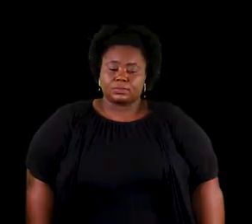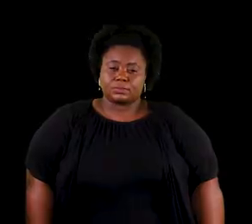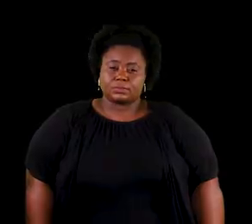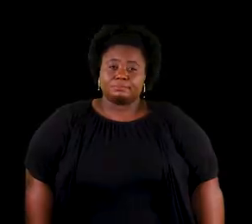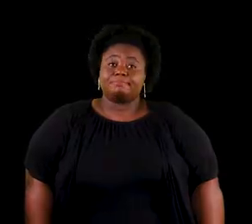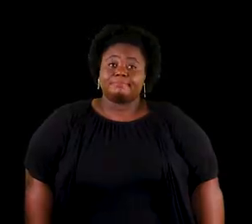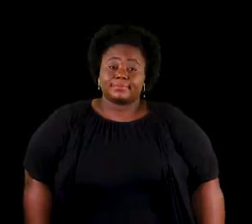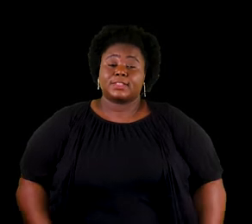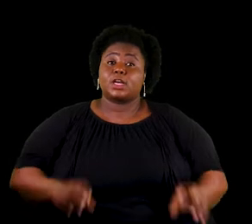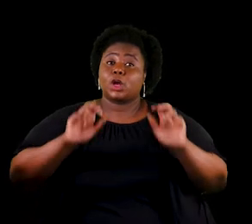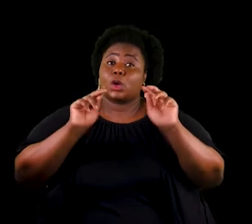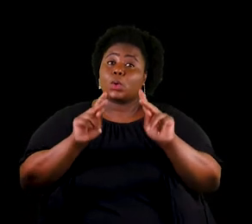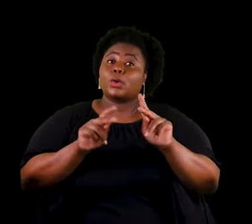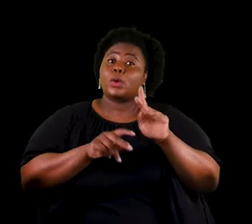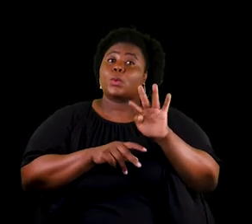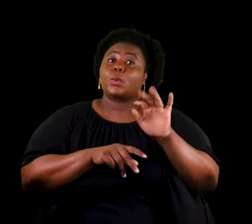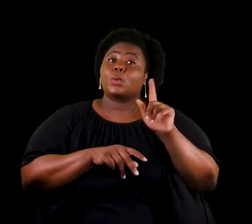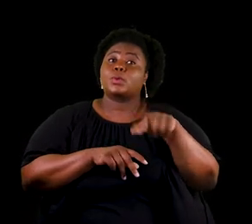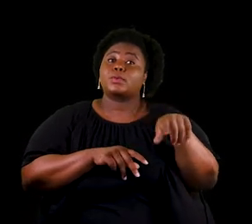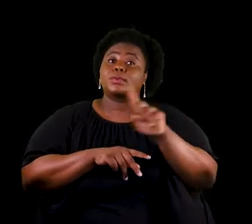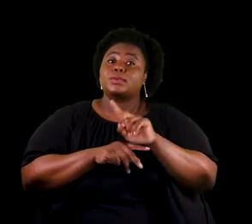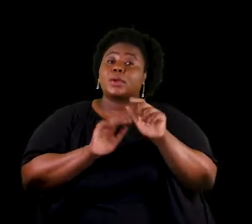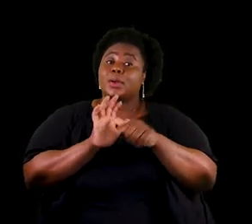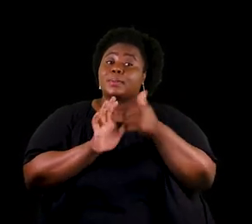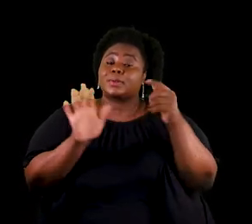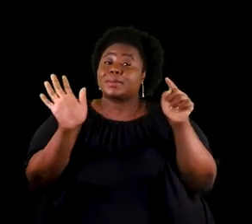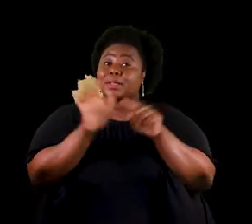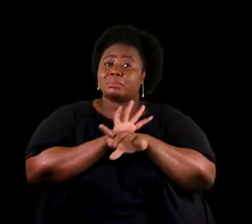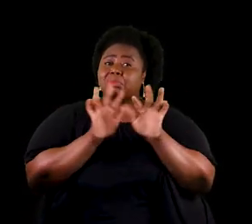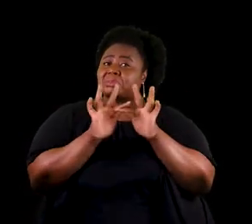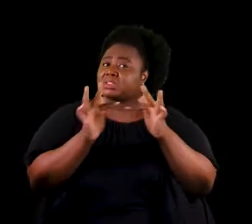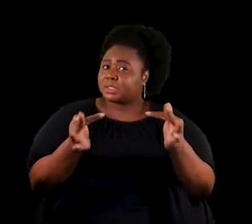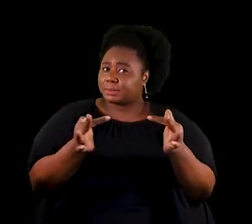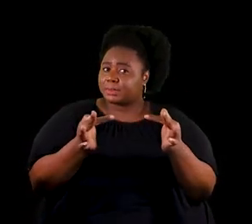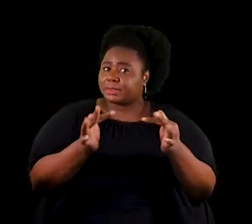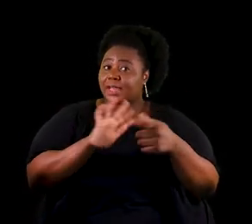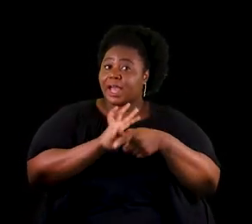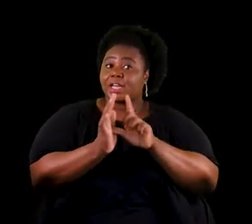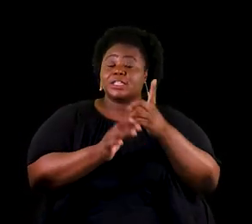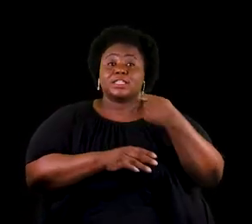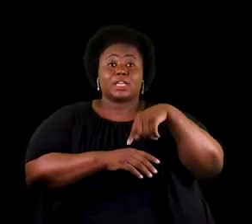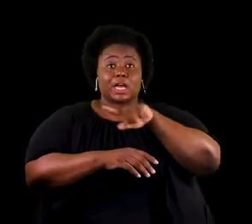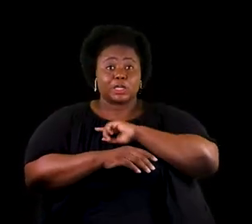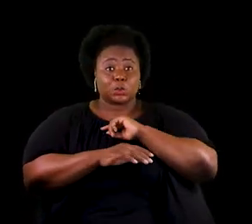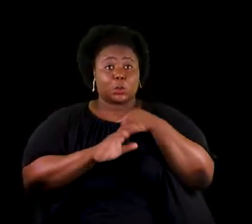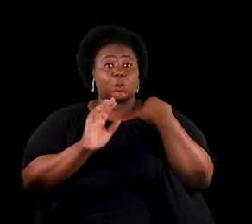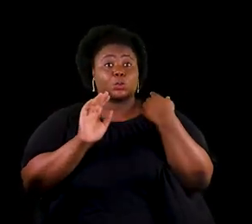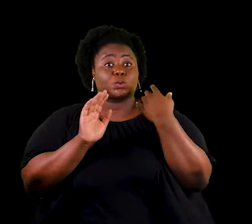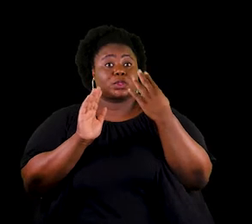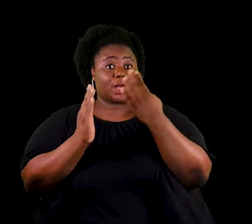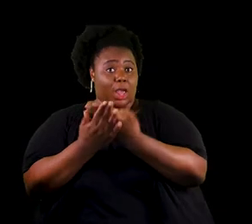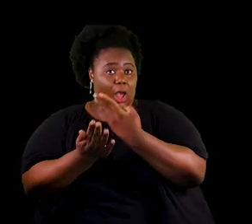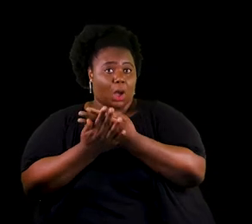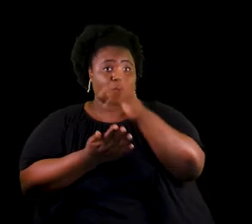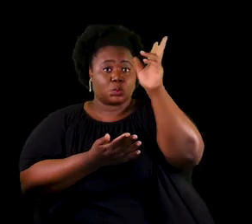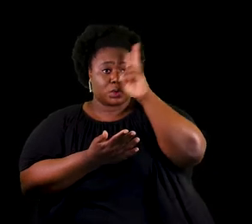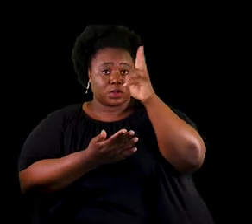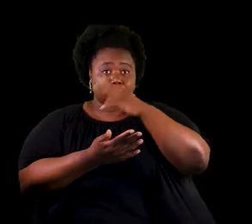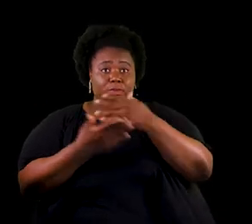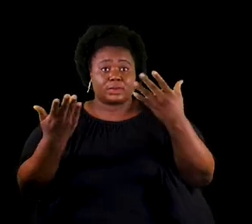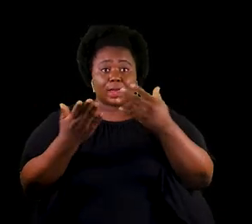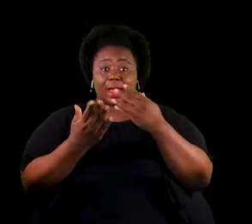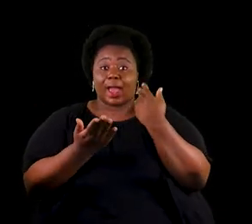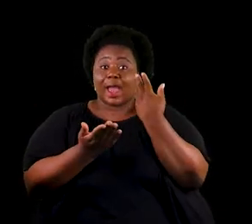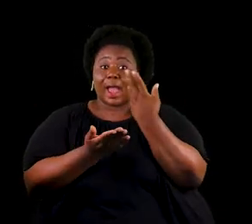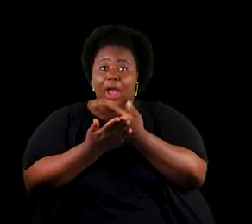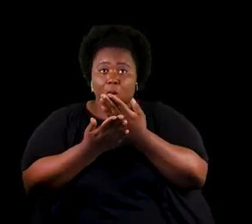Tá, gurias, então assim ó, primeira pergunta bem simples, antes das nossas aulas de história, especialmente nas aulas de